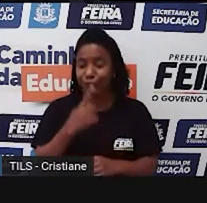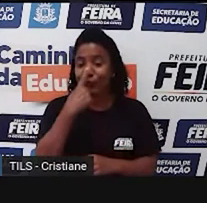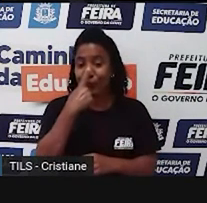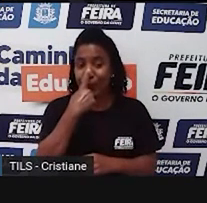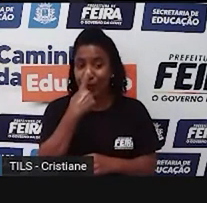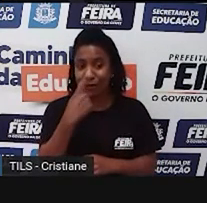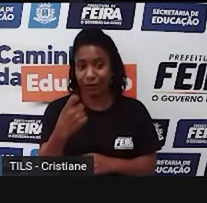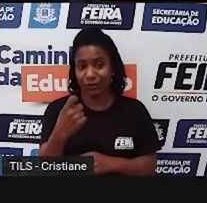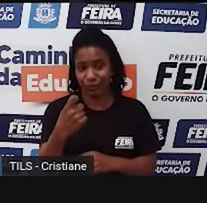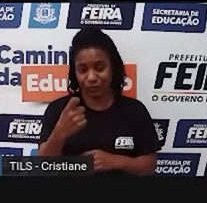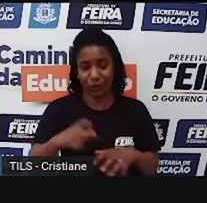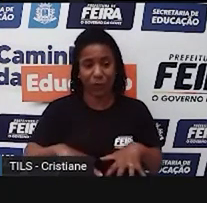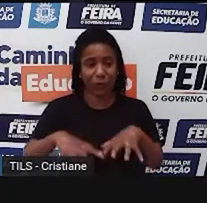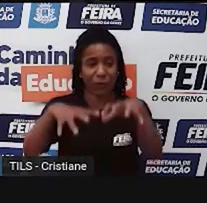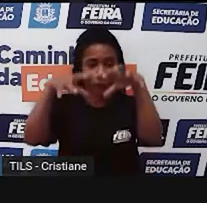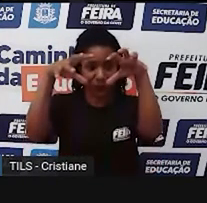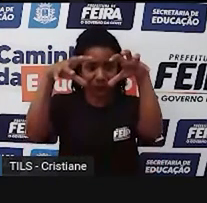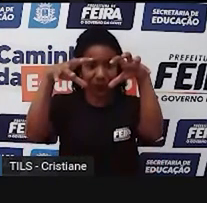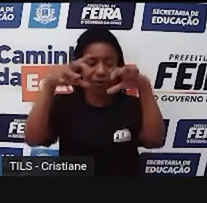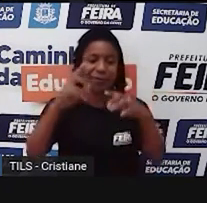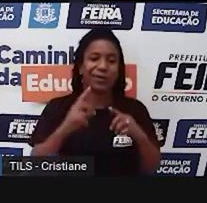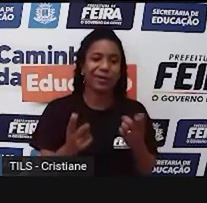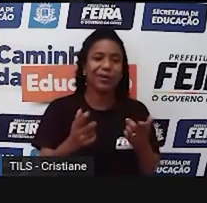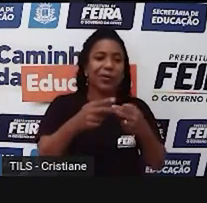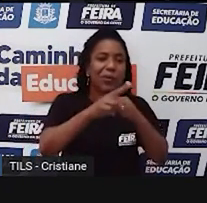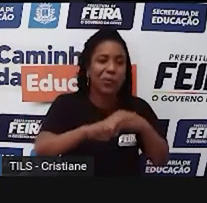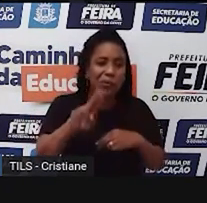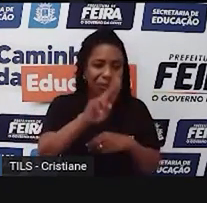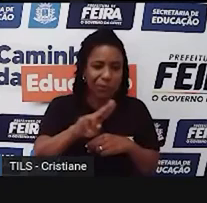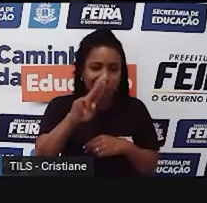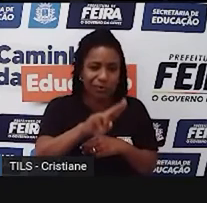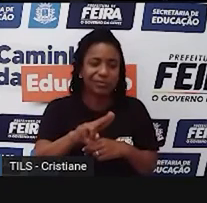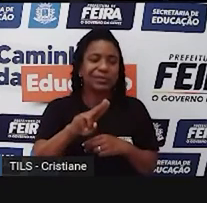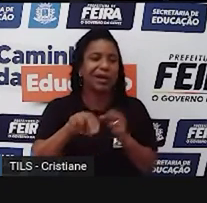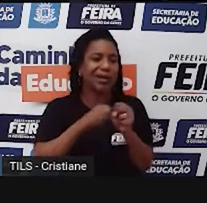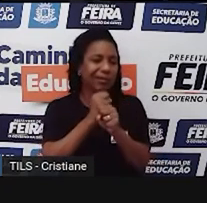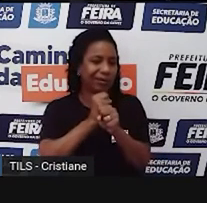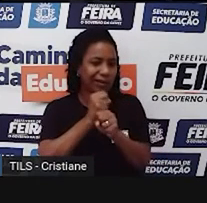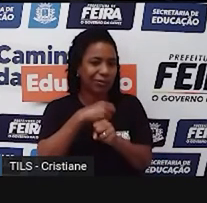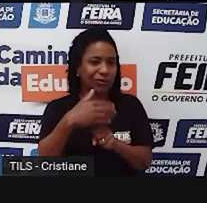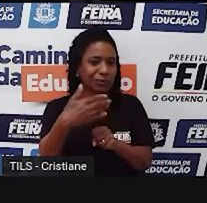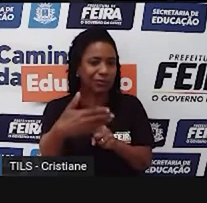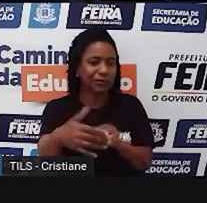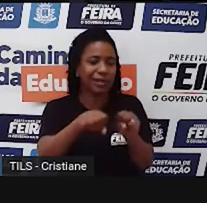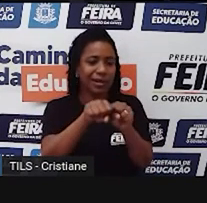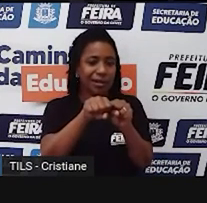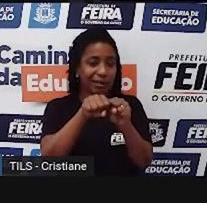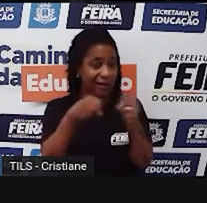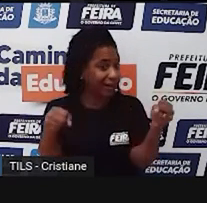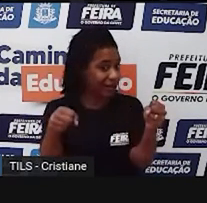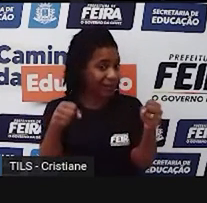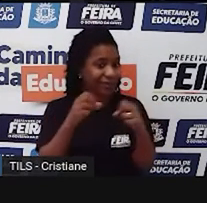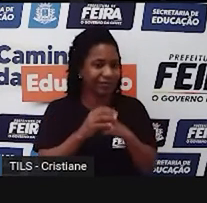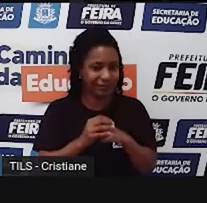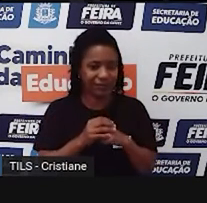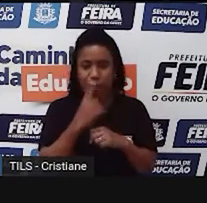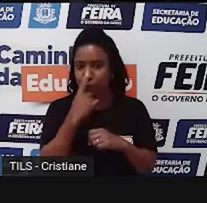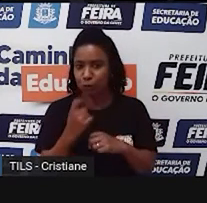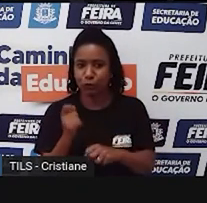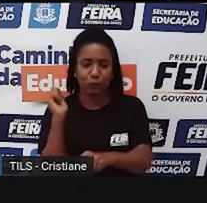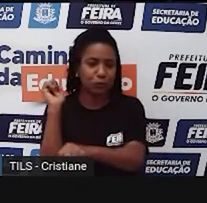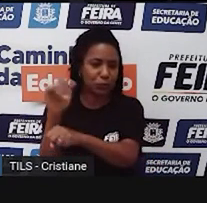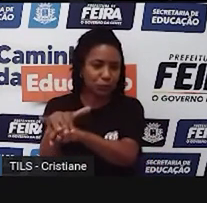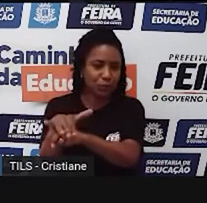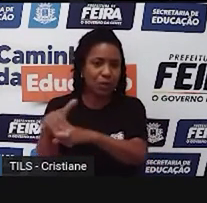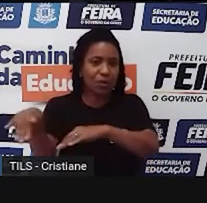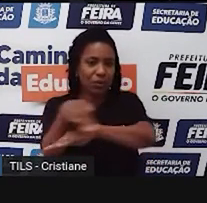a gente vai usando, vai quebrando, vai deteriorando, né? e a gente descarta às vezes no lixo comum ou no meio da rua sem ter